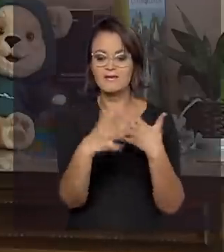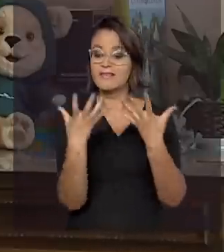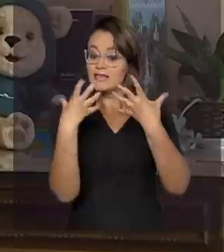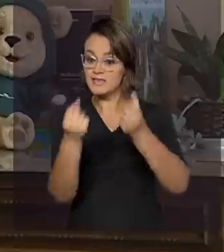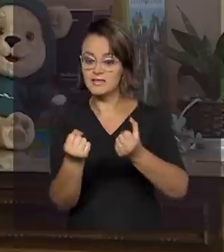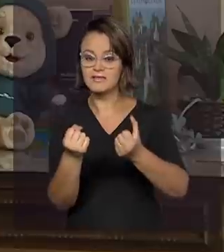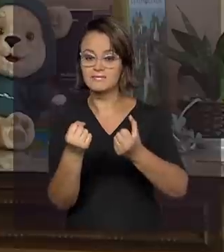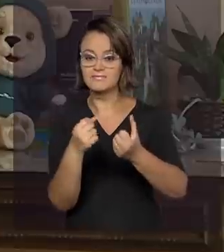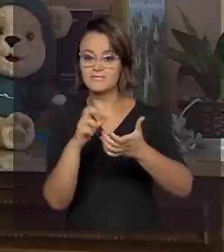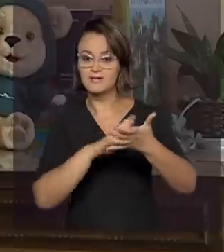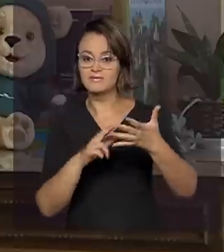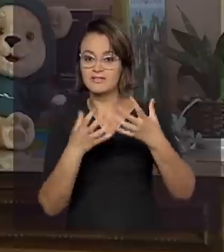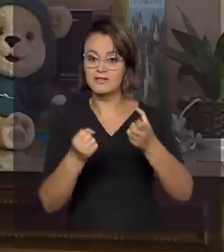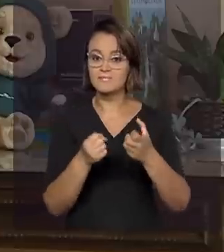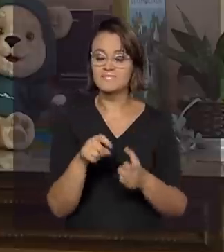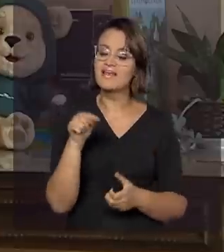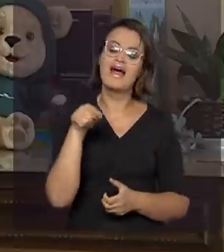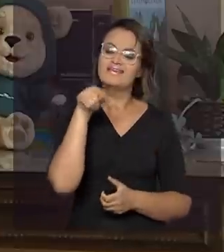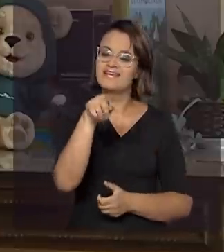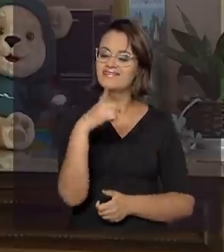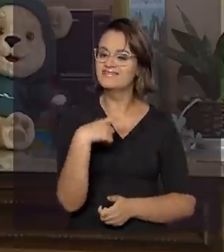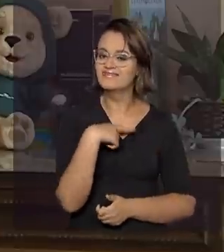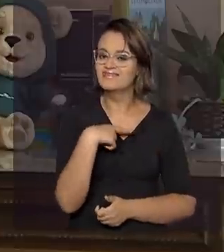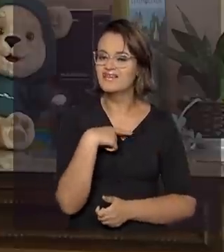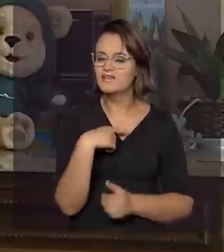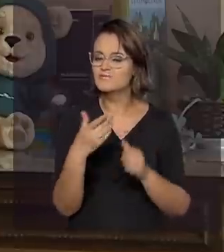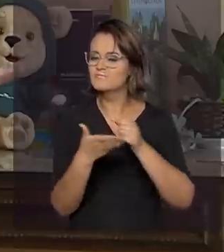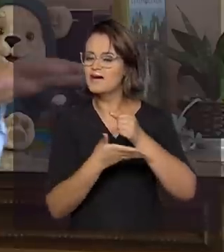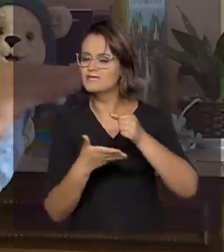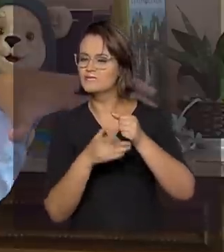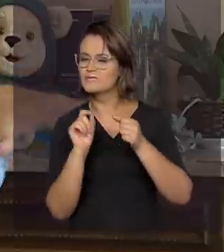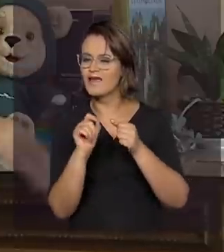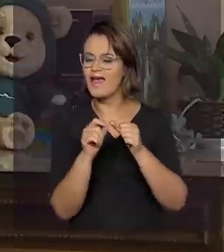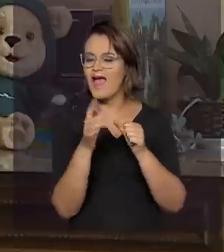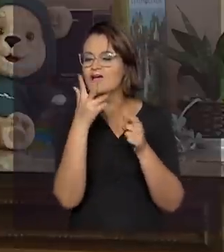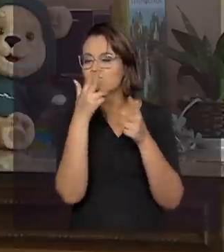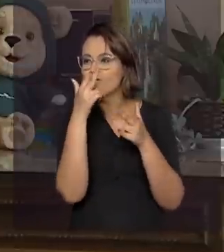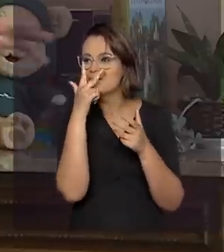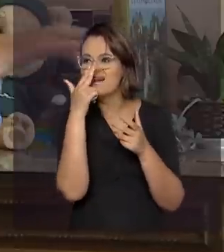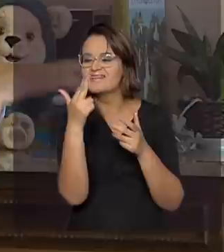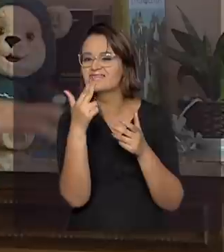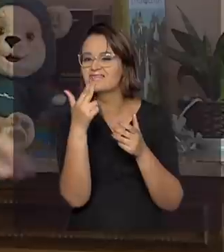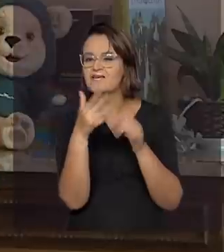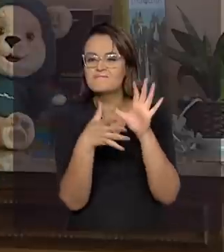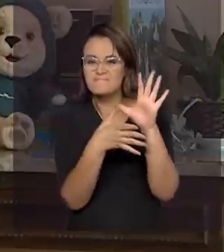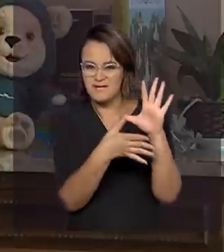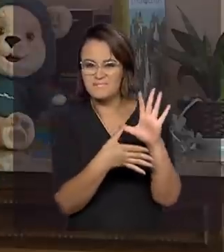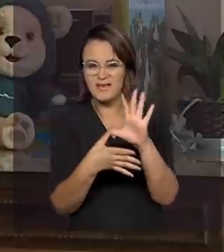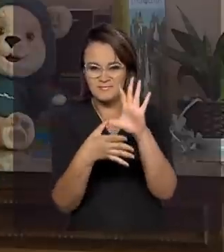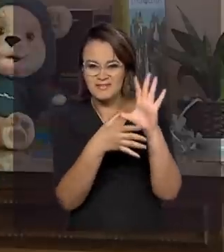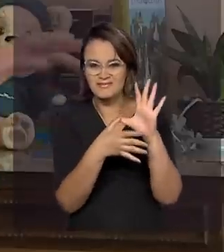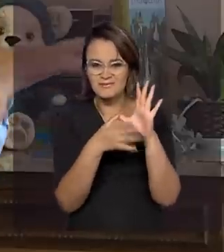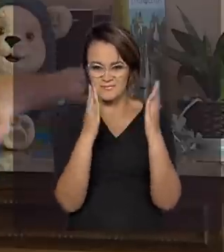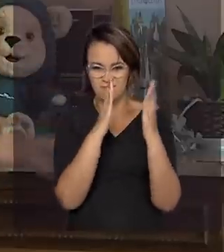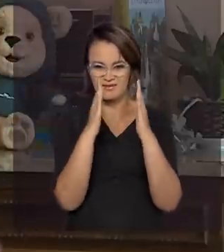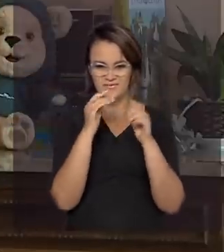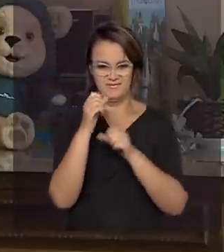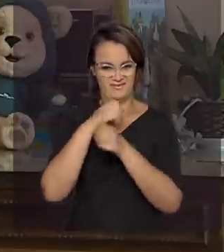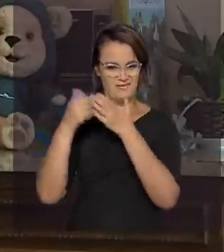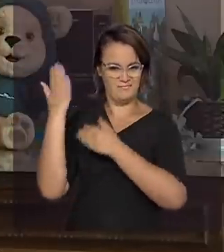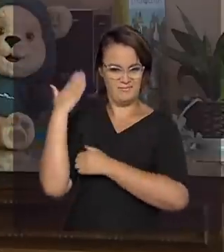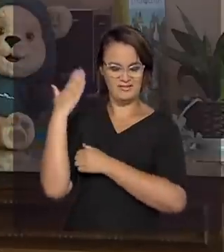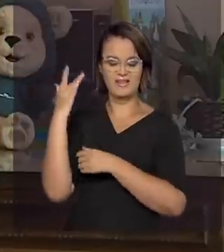neste relatório. E aqui você tem basicamente o mapeamento que foi feito na época da situação